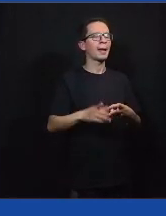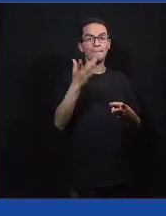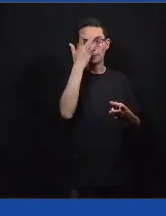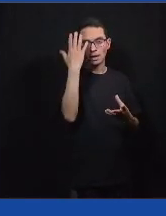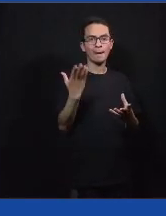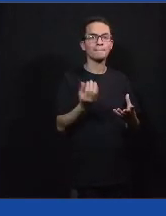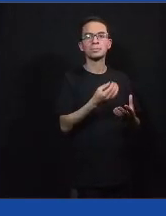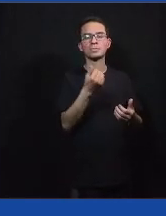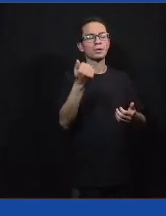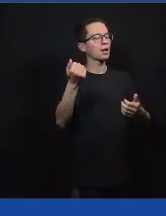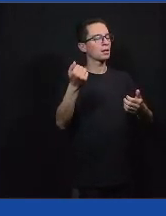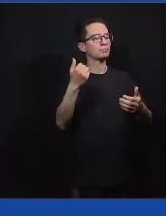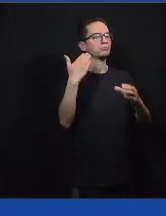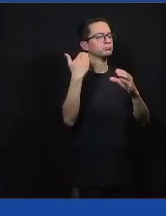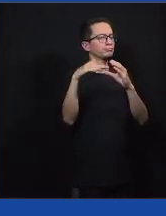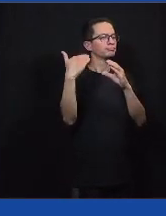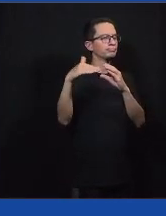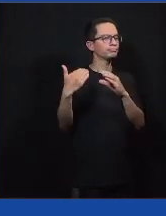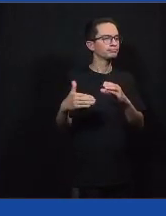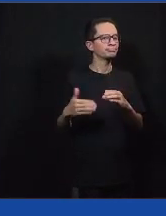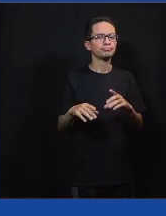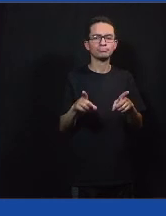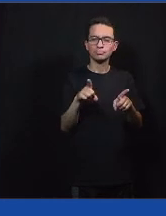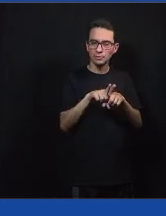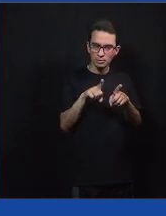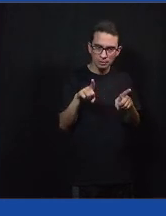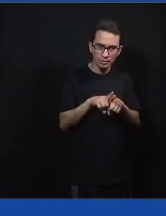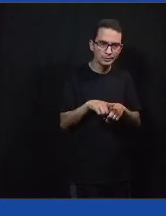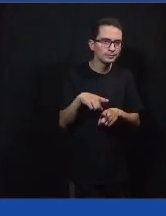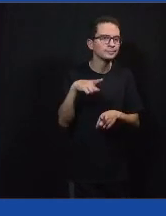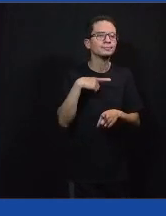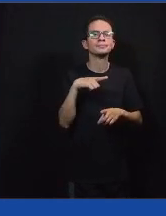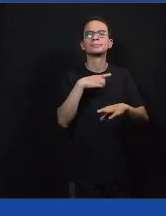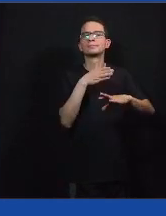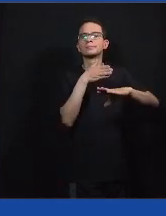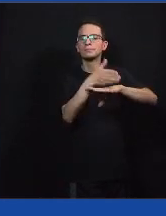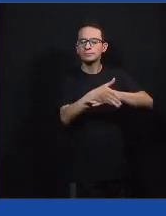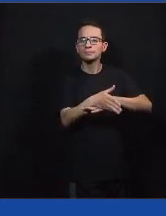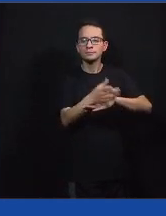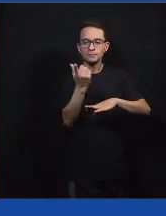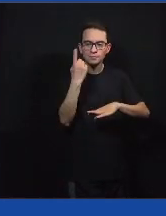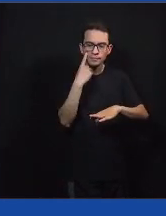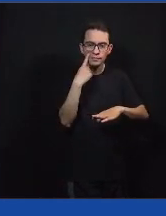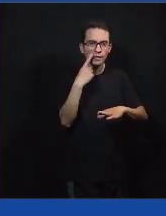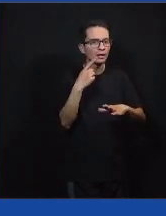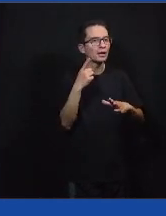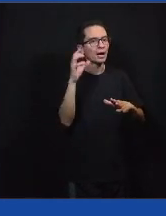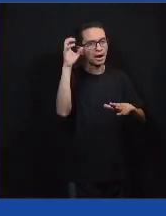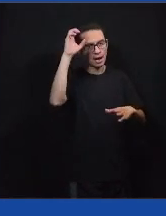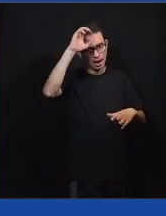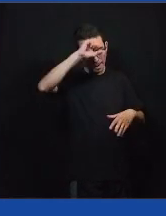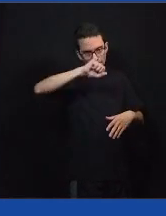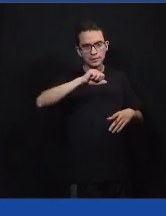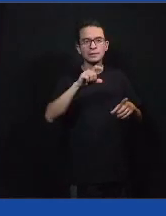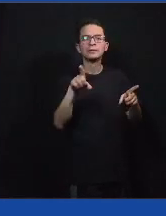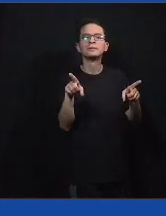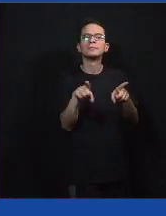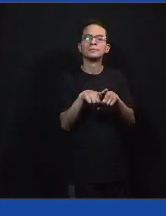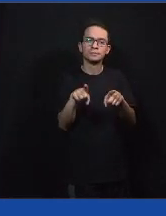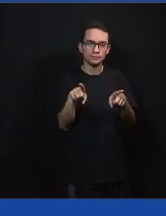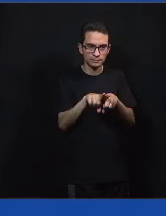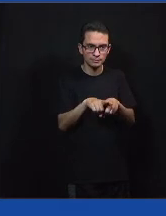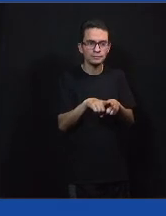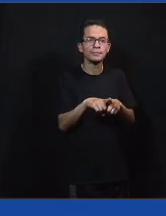vai dar para fazer isso. Agradecer a todo mundo que participou. Estamos aí nesse processo de aprender a fazer uma democracia mais